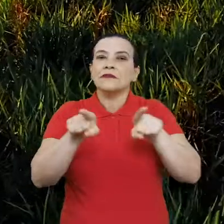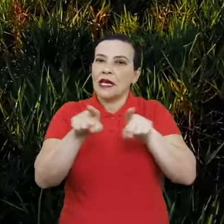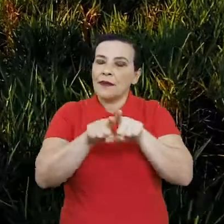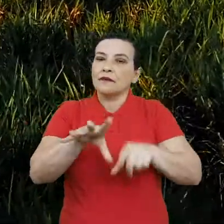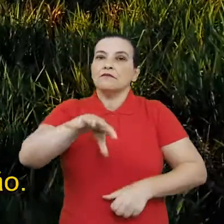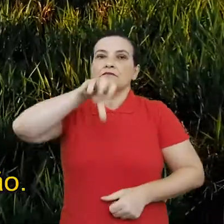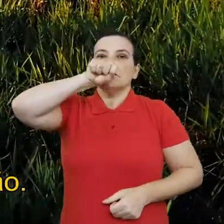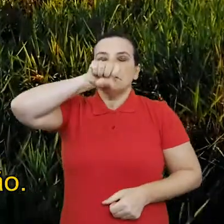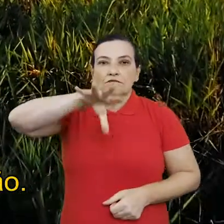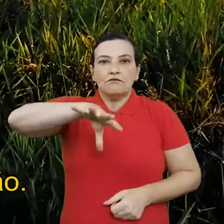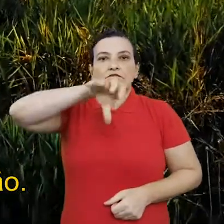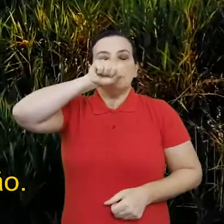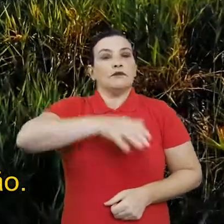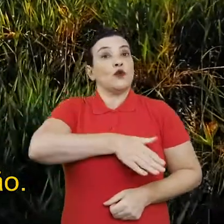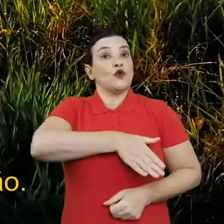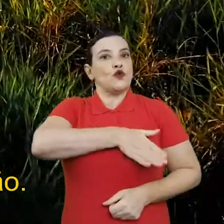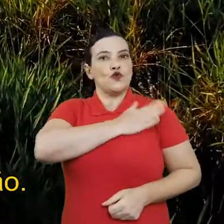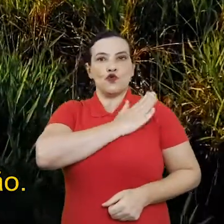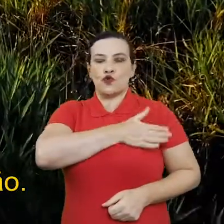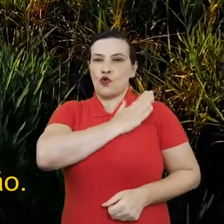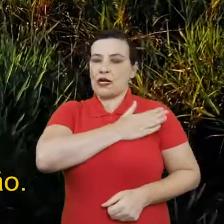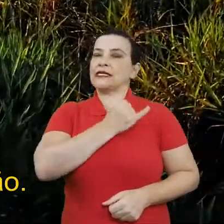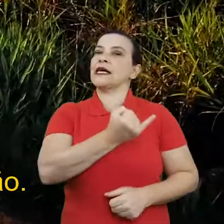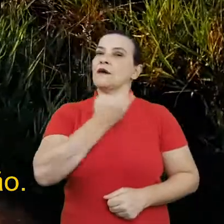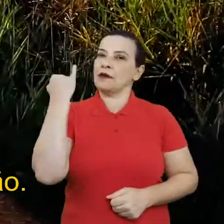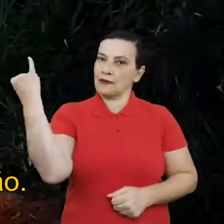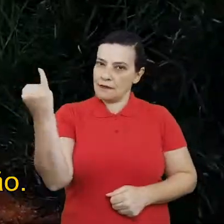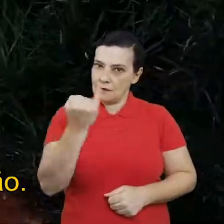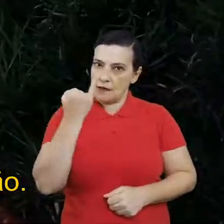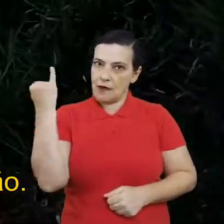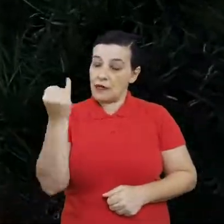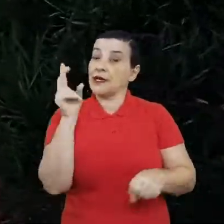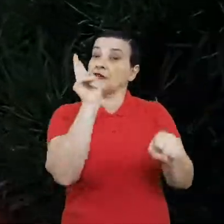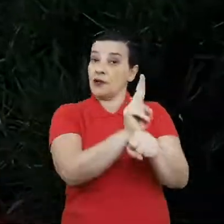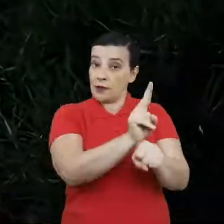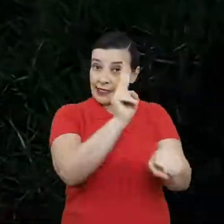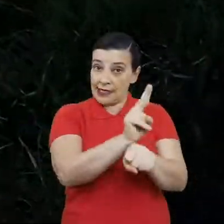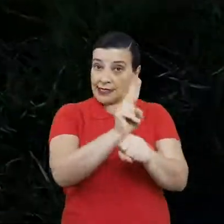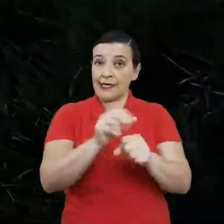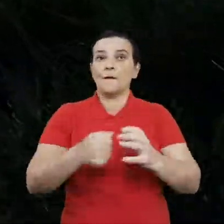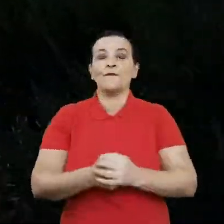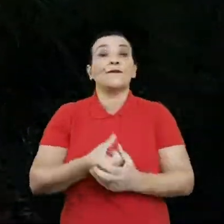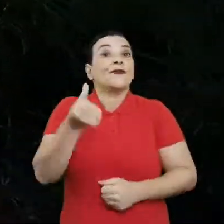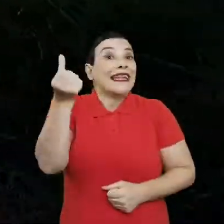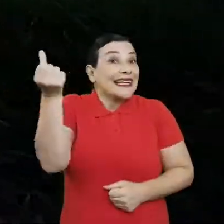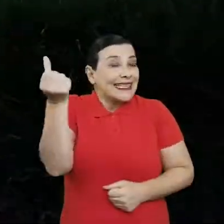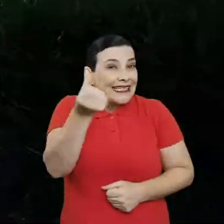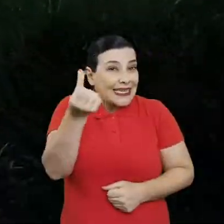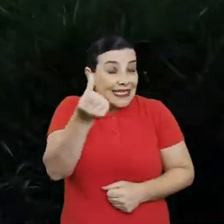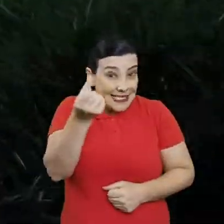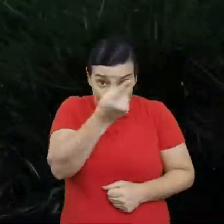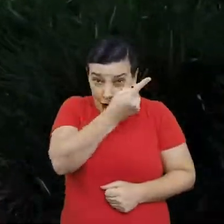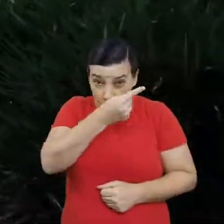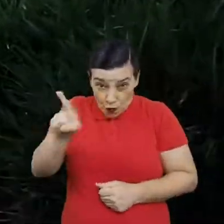coração da pessoa, que é uma parte vital, e também fará a proteção. Na sexta etapa, que é a última etapa